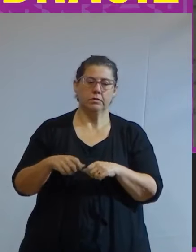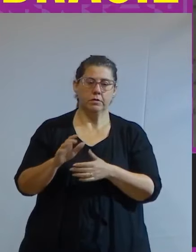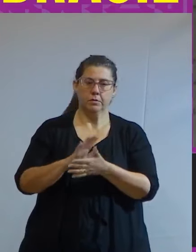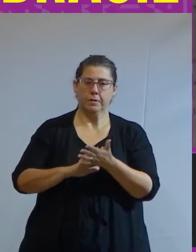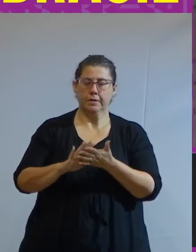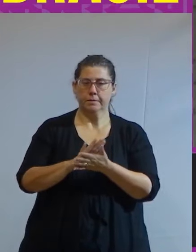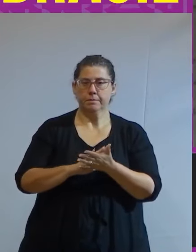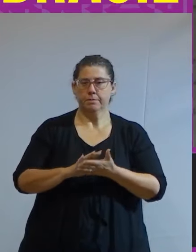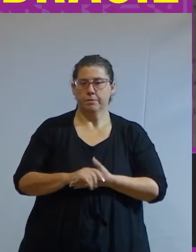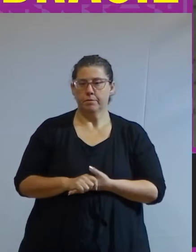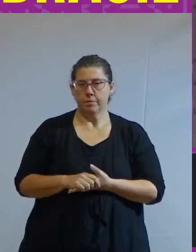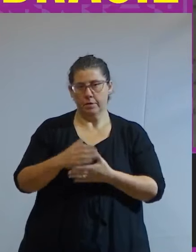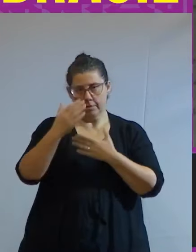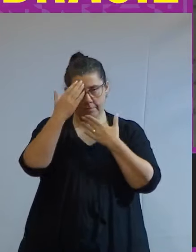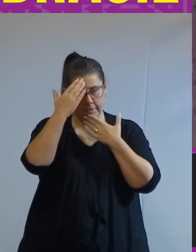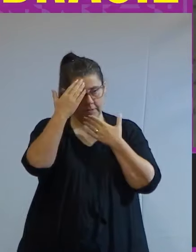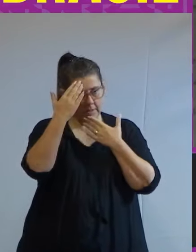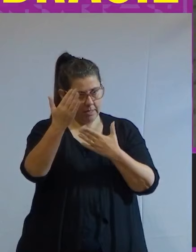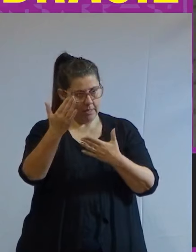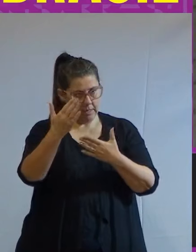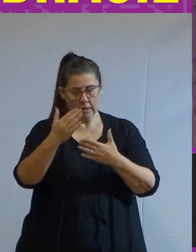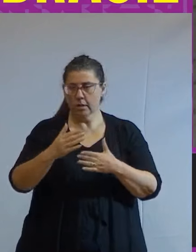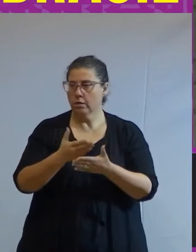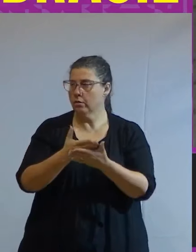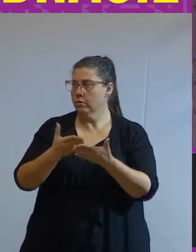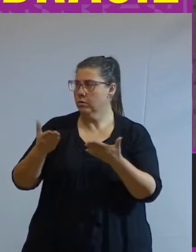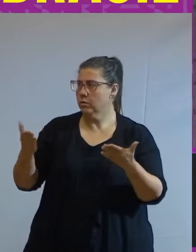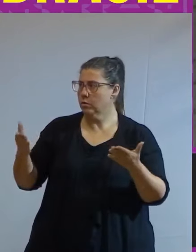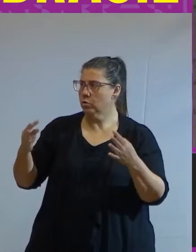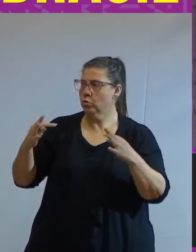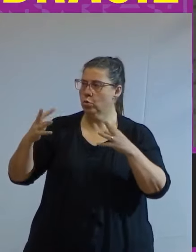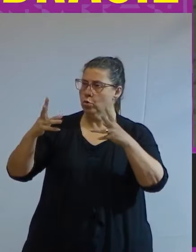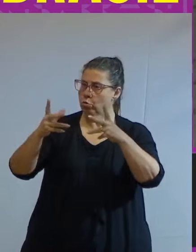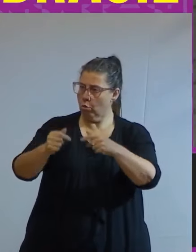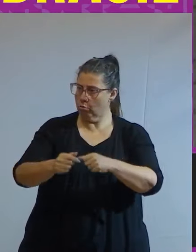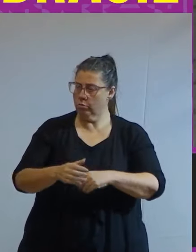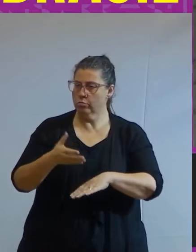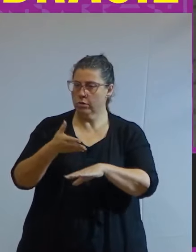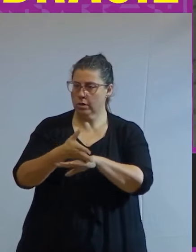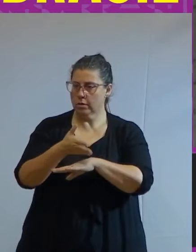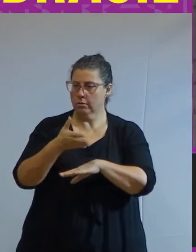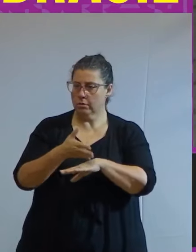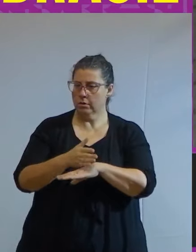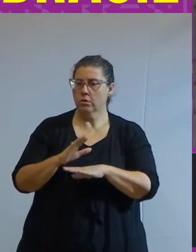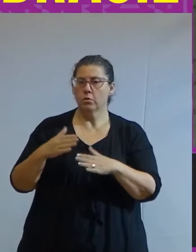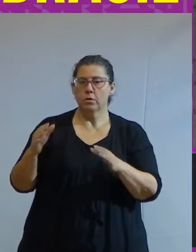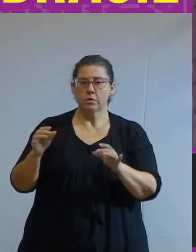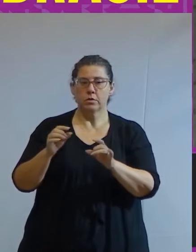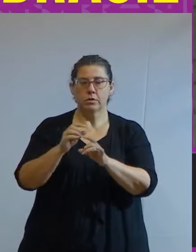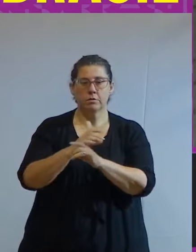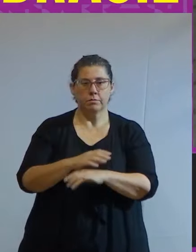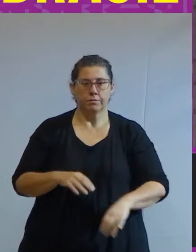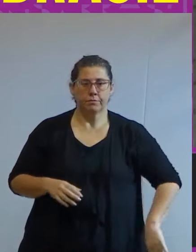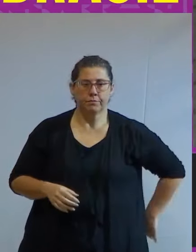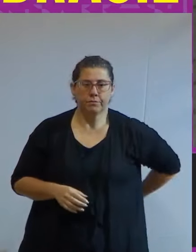nada muito obrigada obrigada a vocês obrigada a todo mundo quando termina